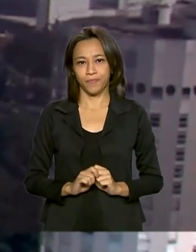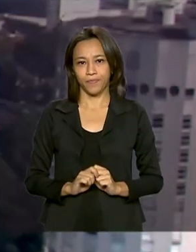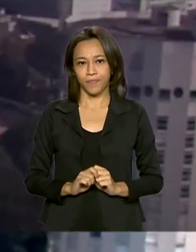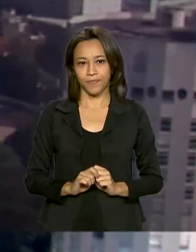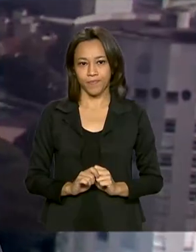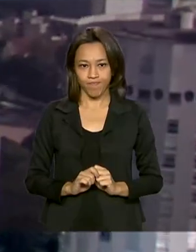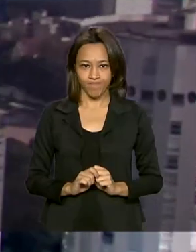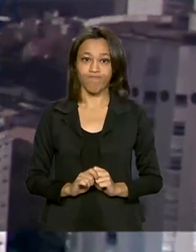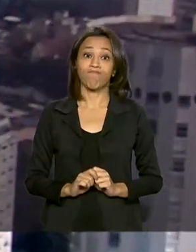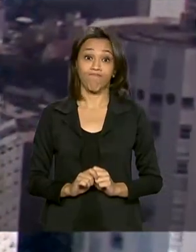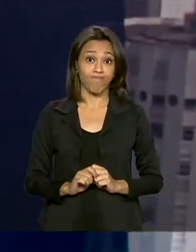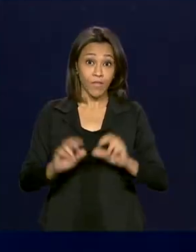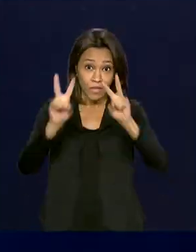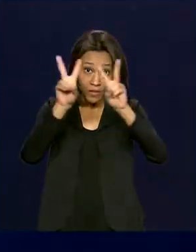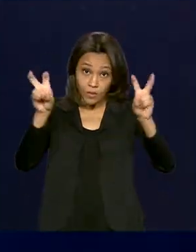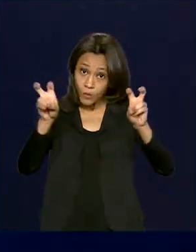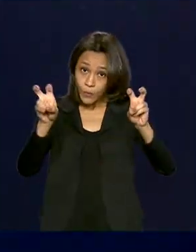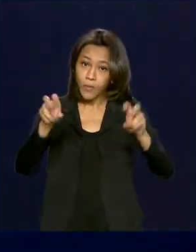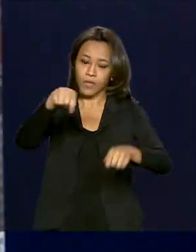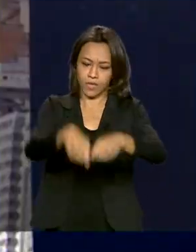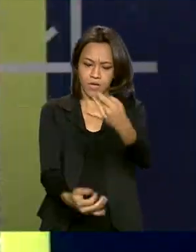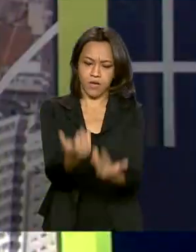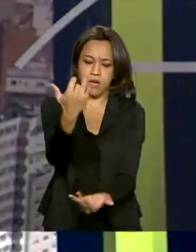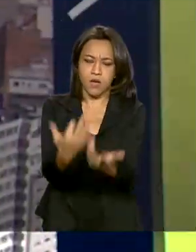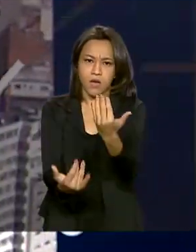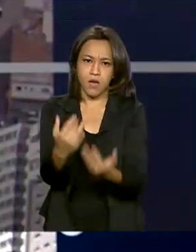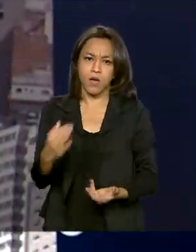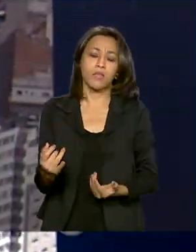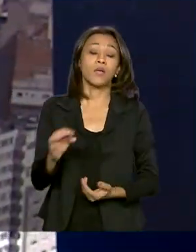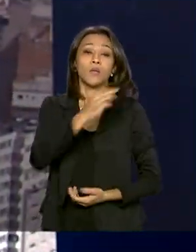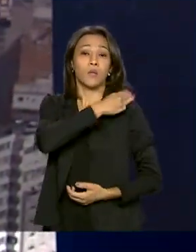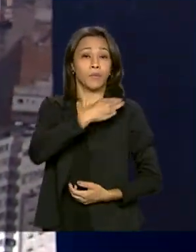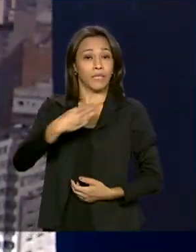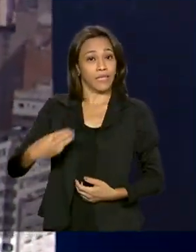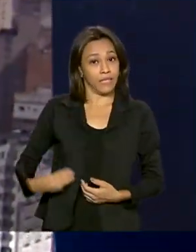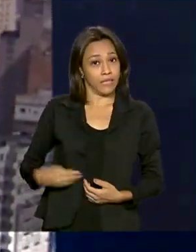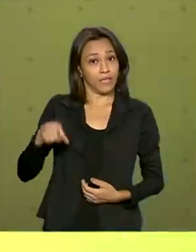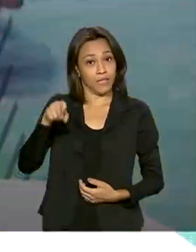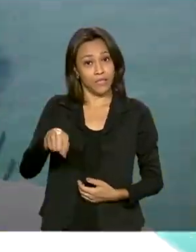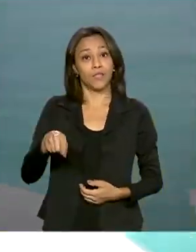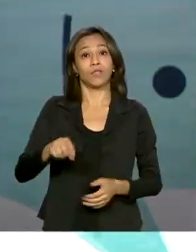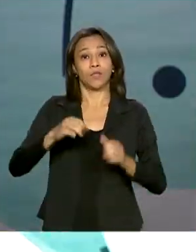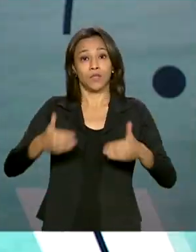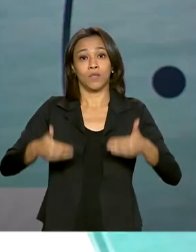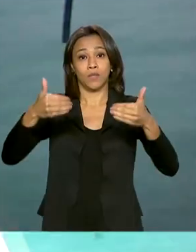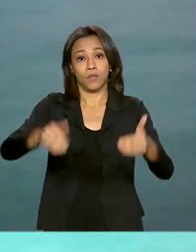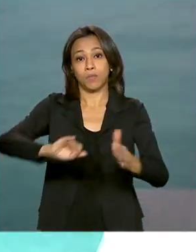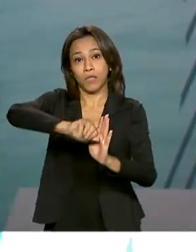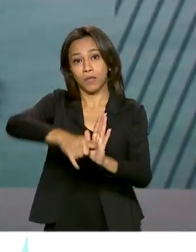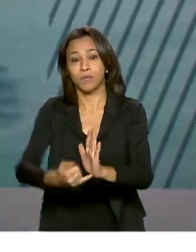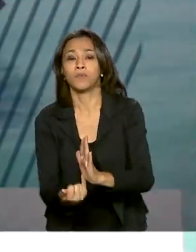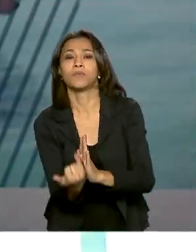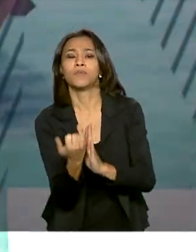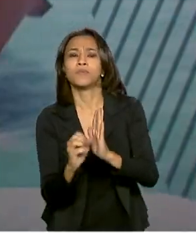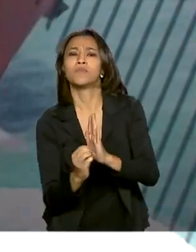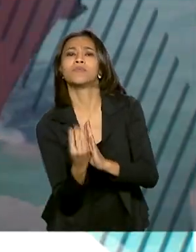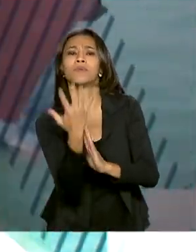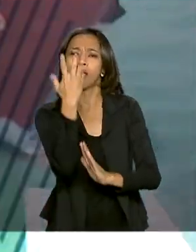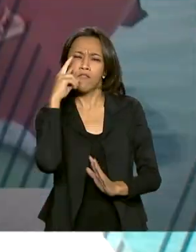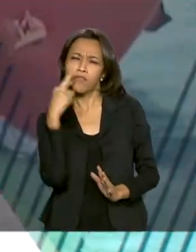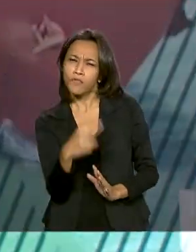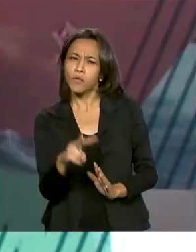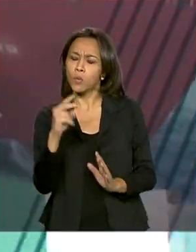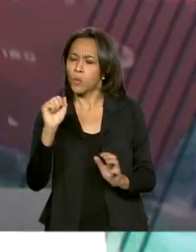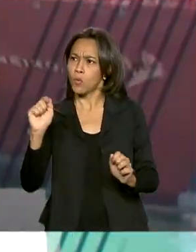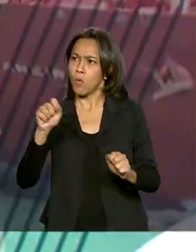E ainda sobre queimadas, o ministro do Meio Ambiente, Ricardo Salles, esteve em Mato Grosso e viu de perto o alcance das queimadas